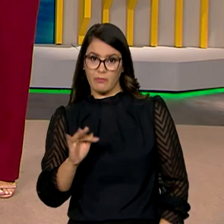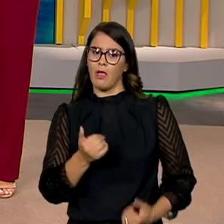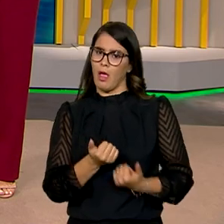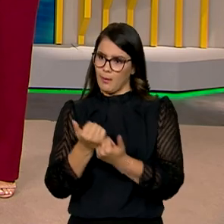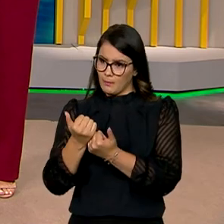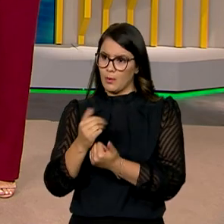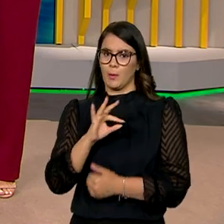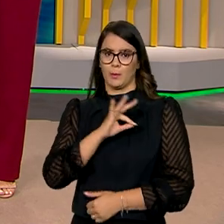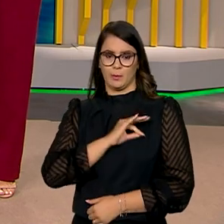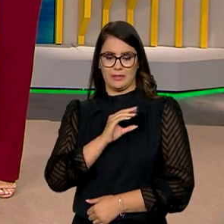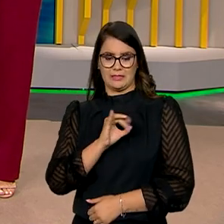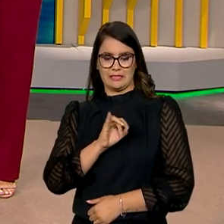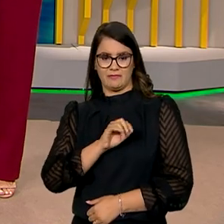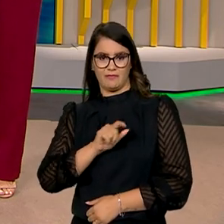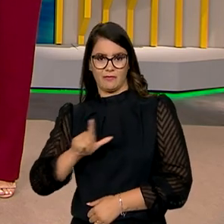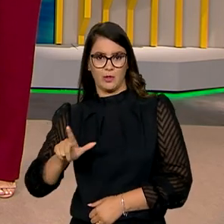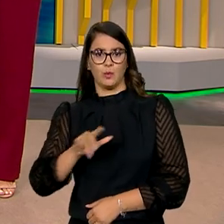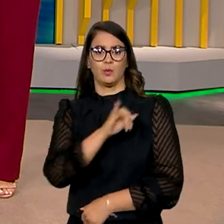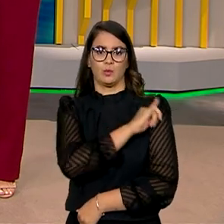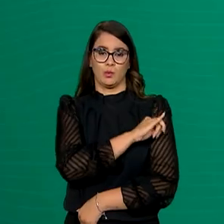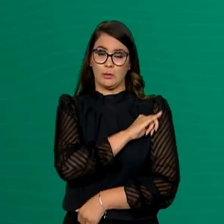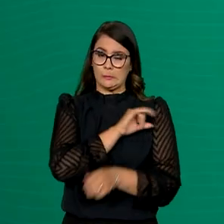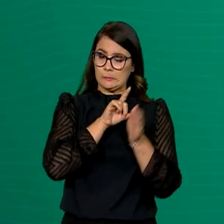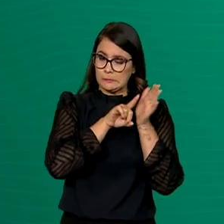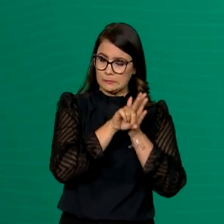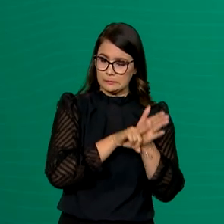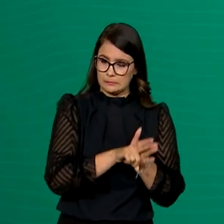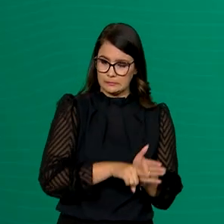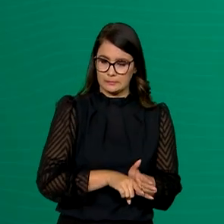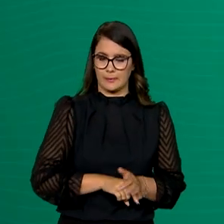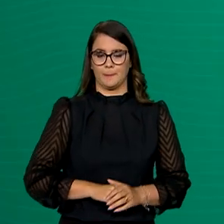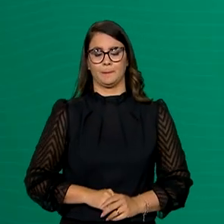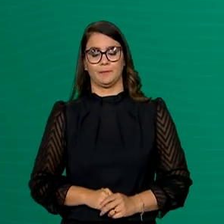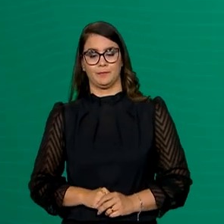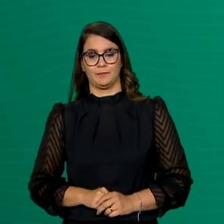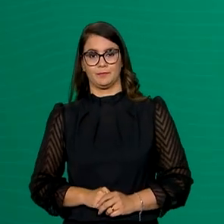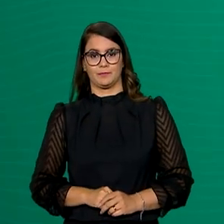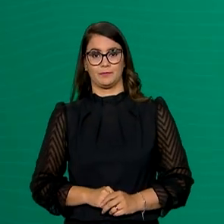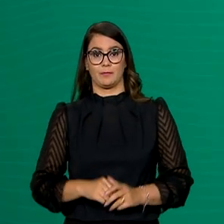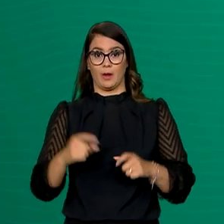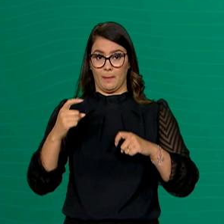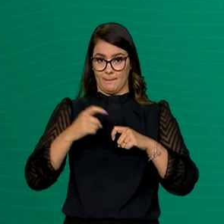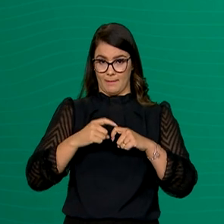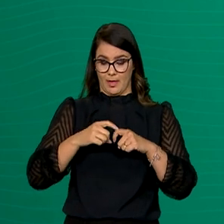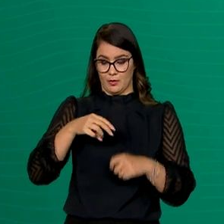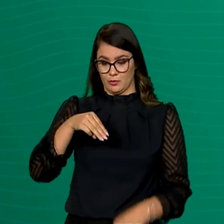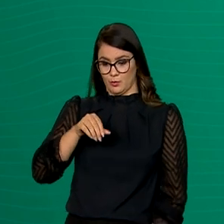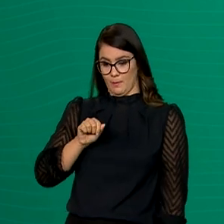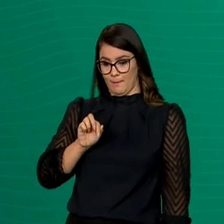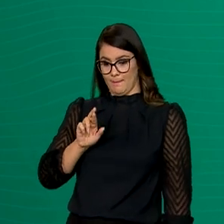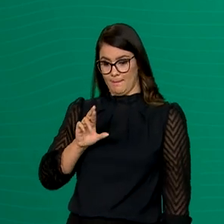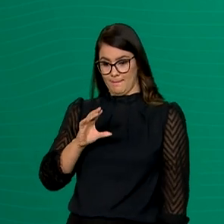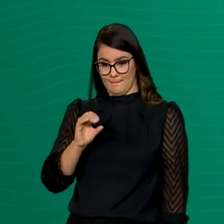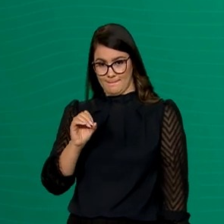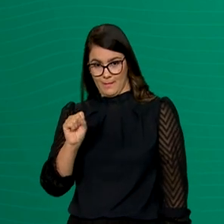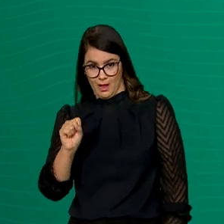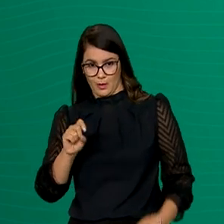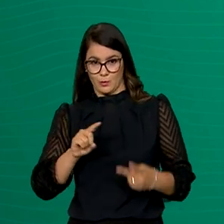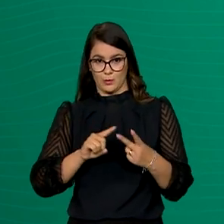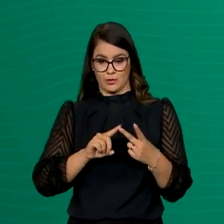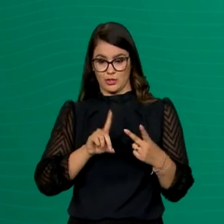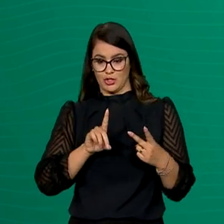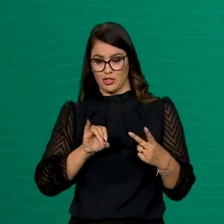a Polícia Civil do Rio nas investigações. Os ortopedistas Marcos de Andrade Corsato,